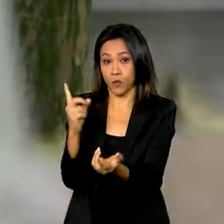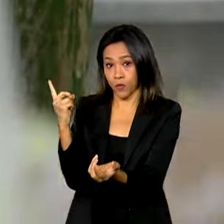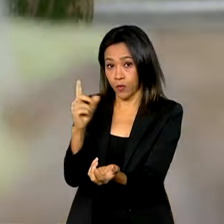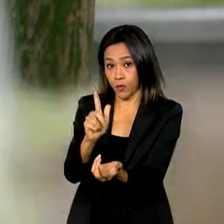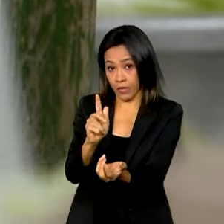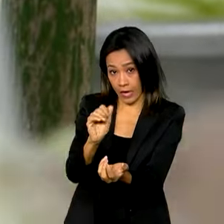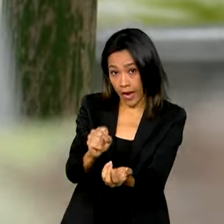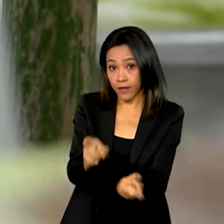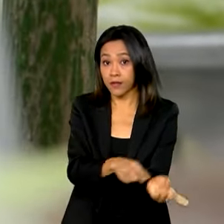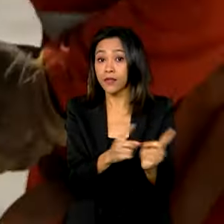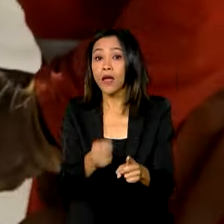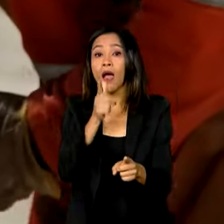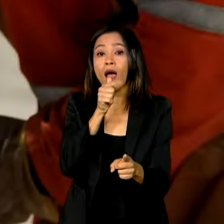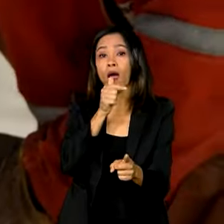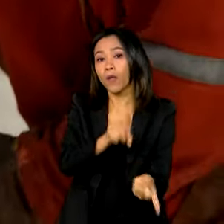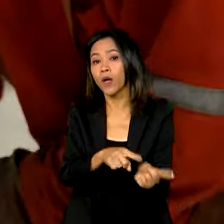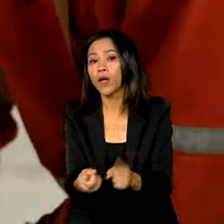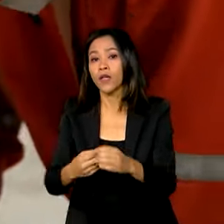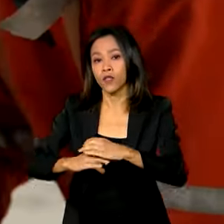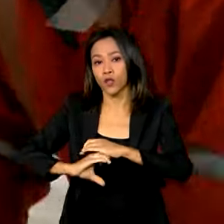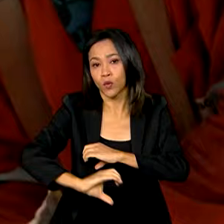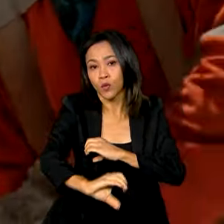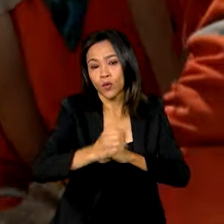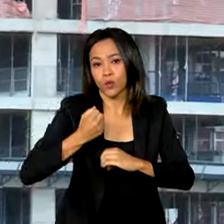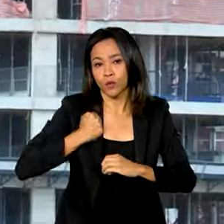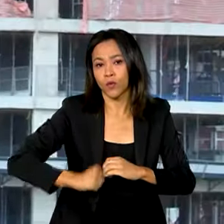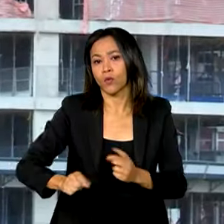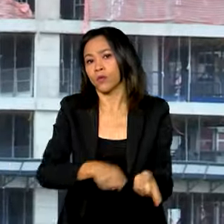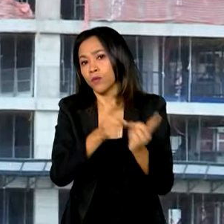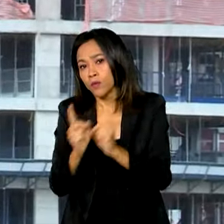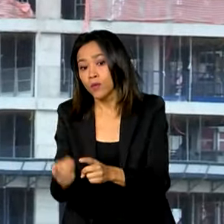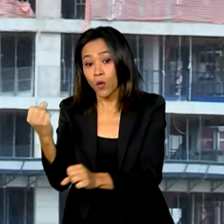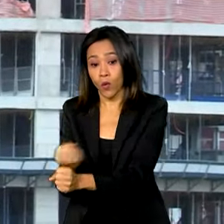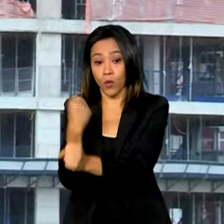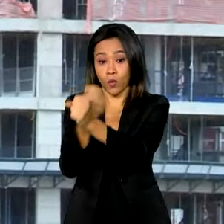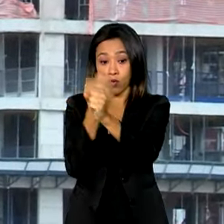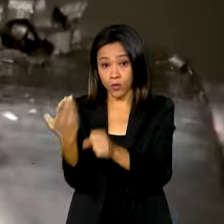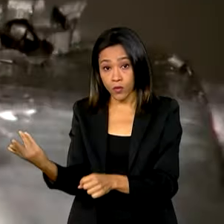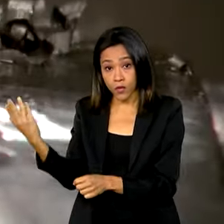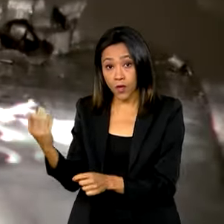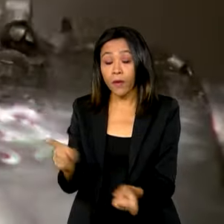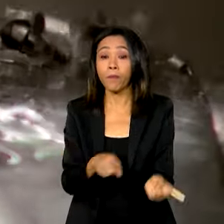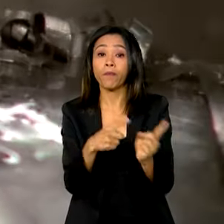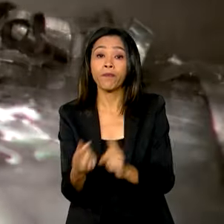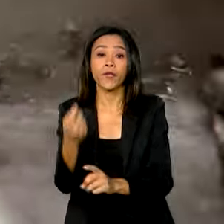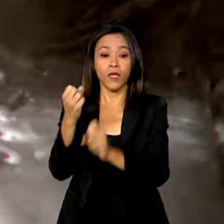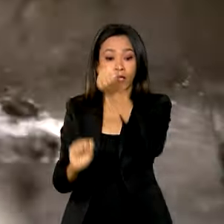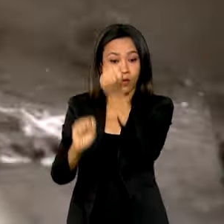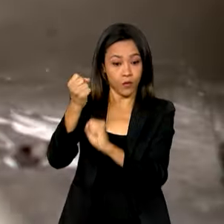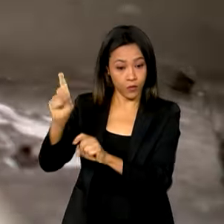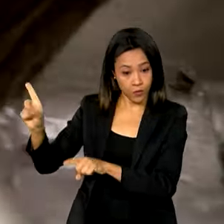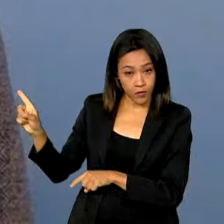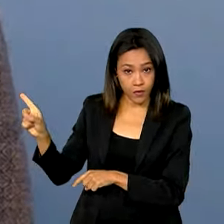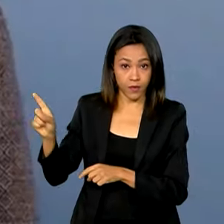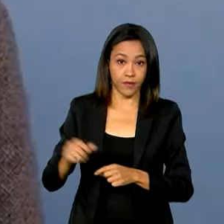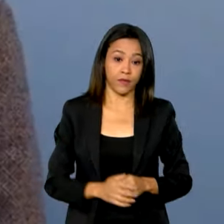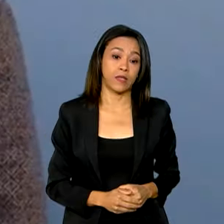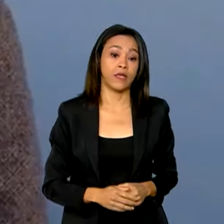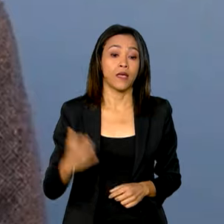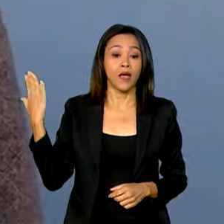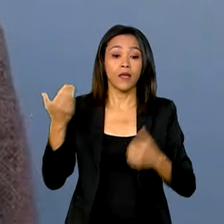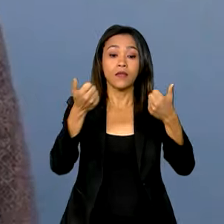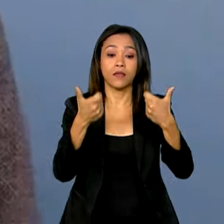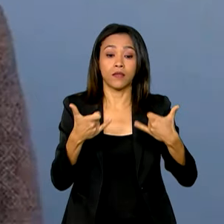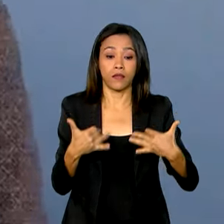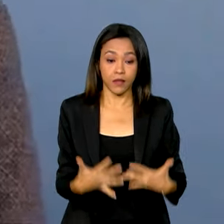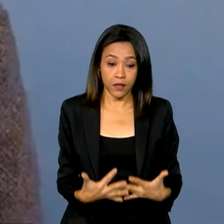Água, esgoto, atividades de gestão de resíduos, construção e indústrias de transformação. E a continuidade